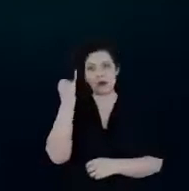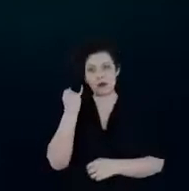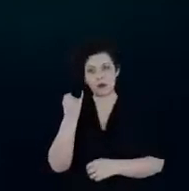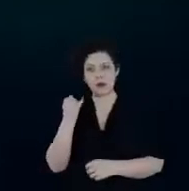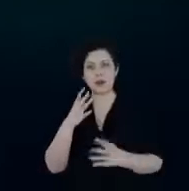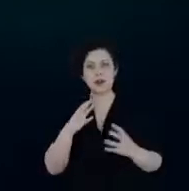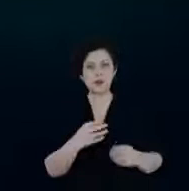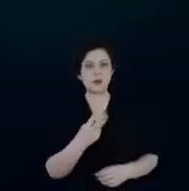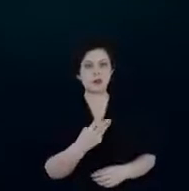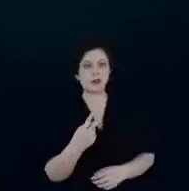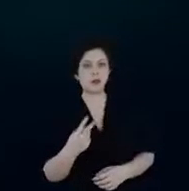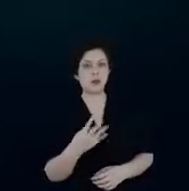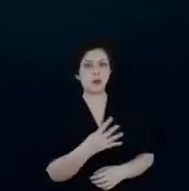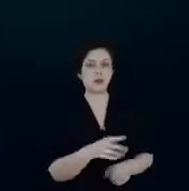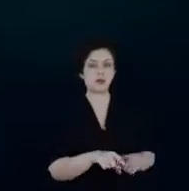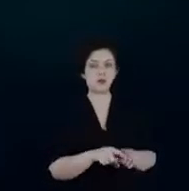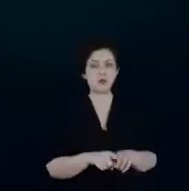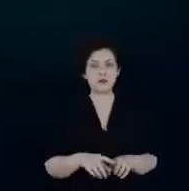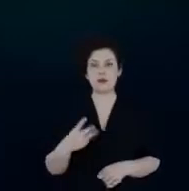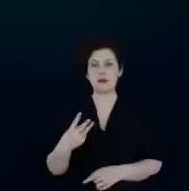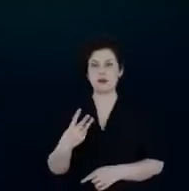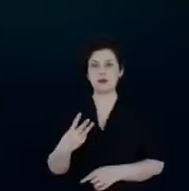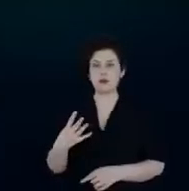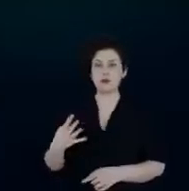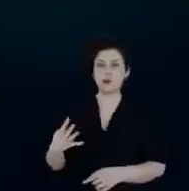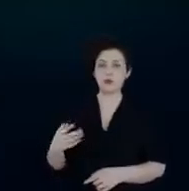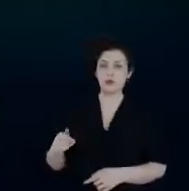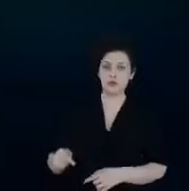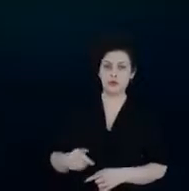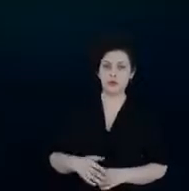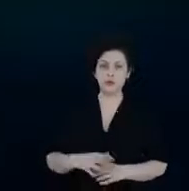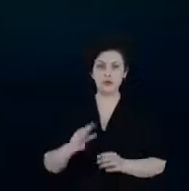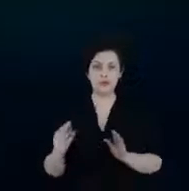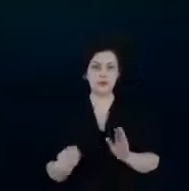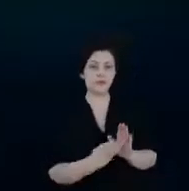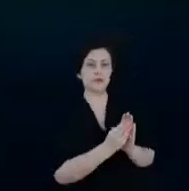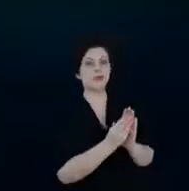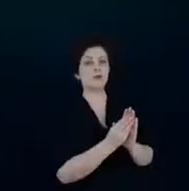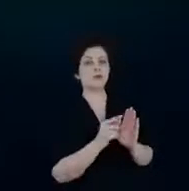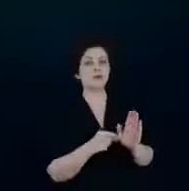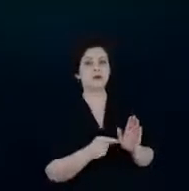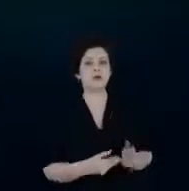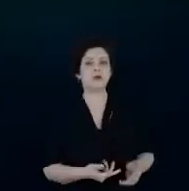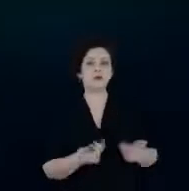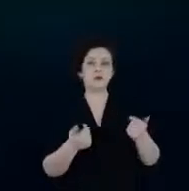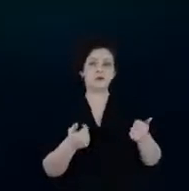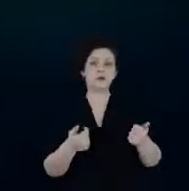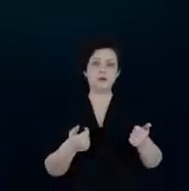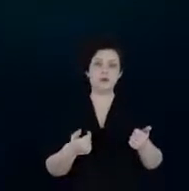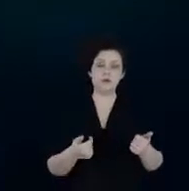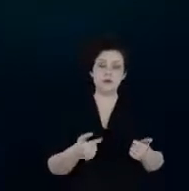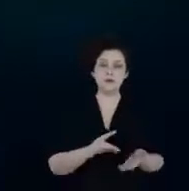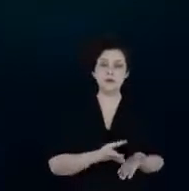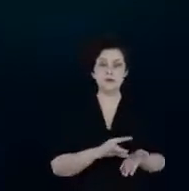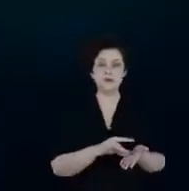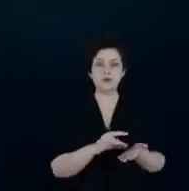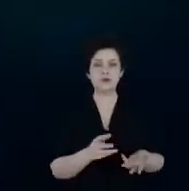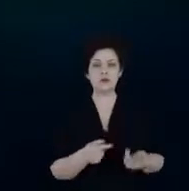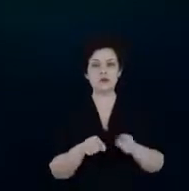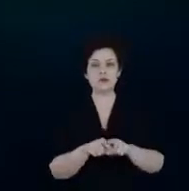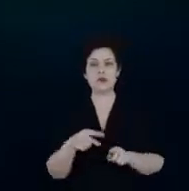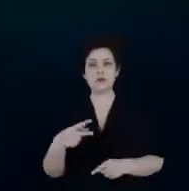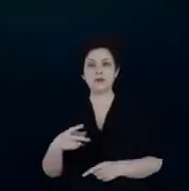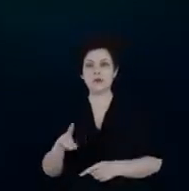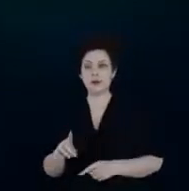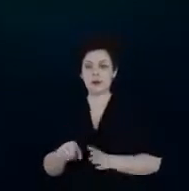3324 e a PL 3447 colocando a eficiência energética e a o PID